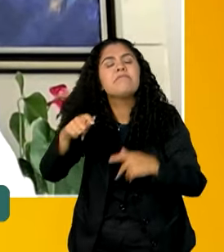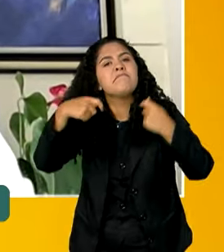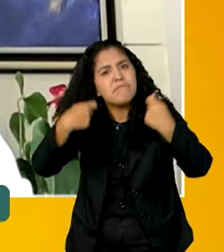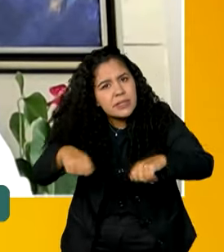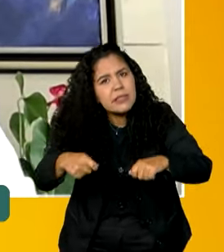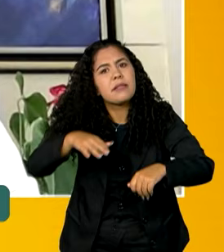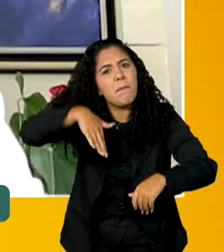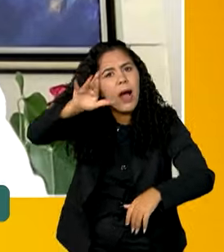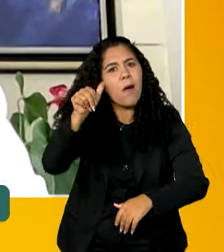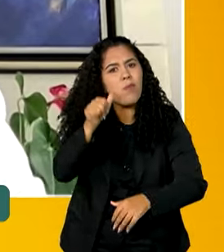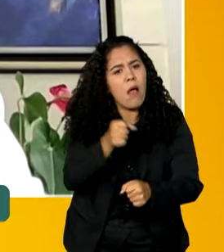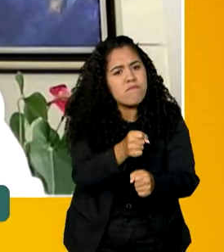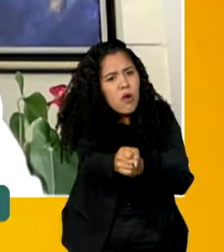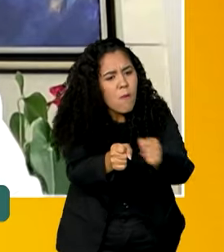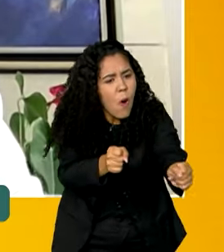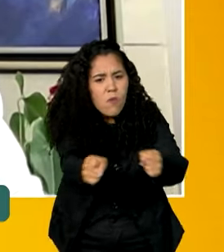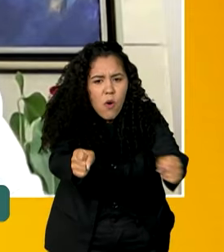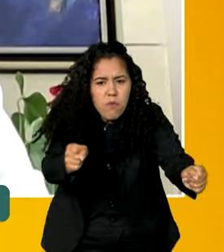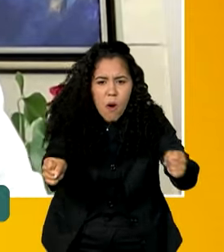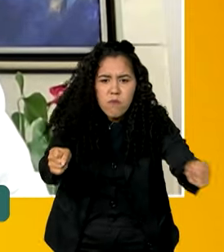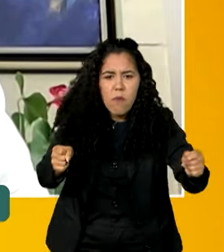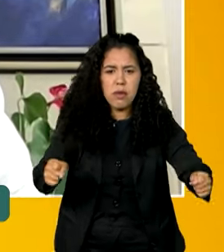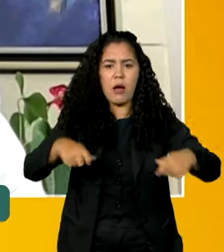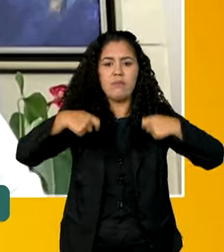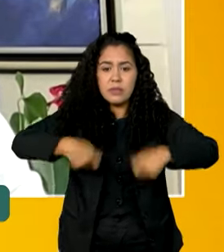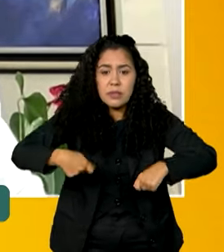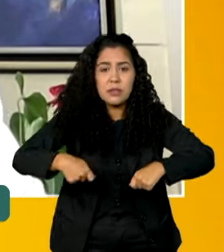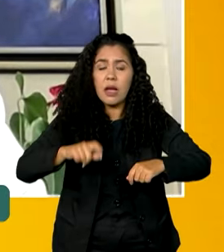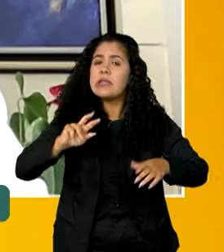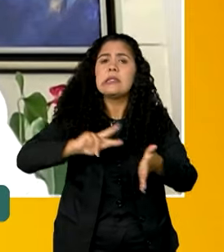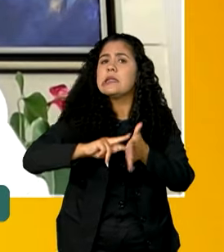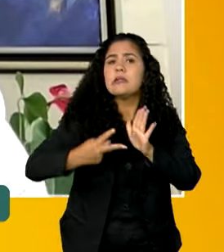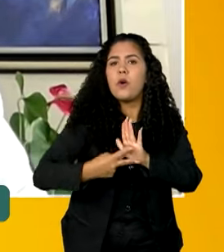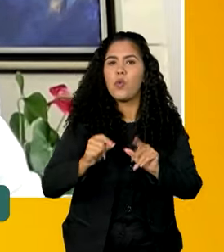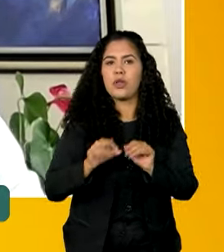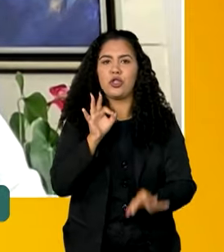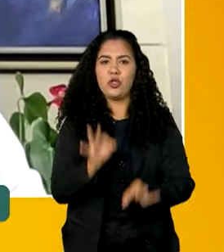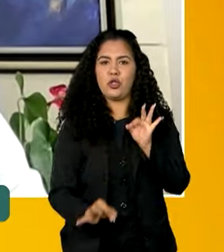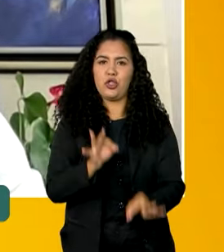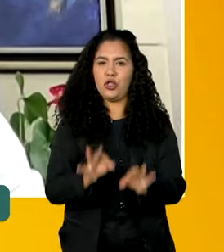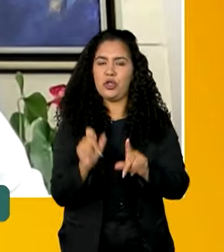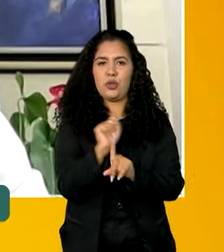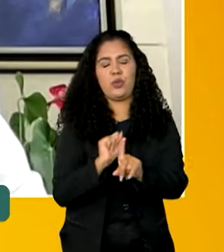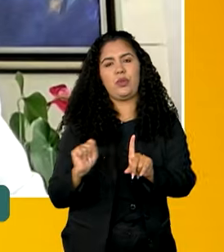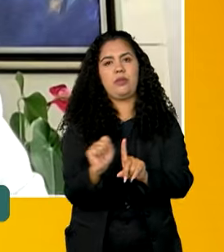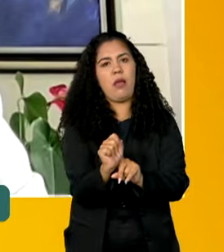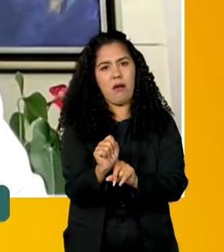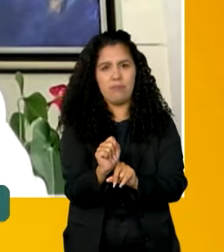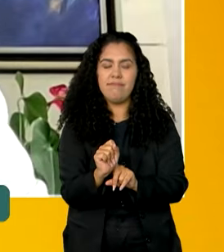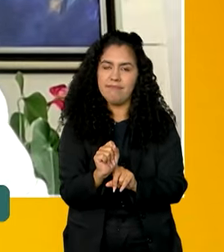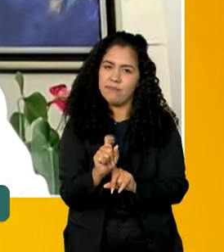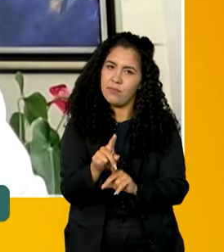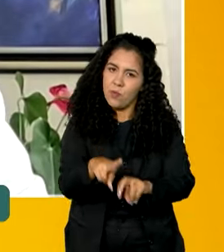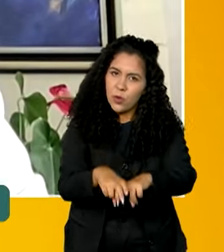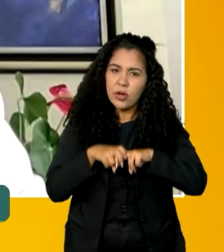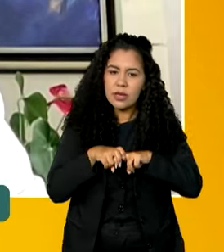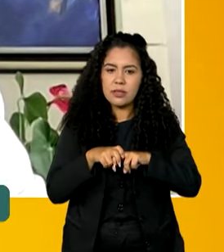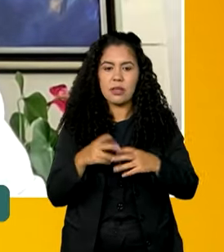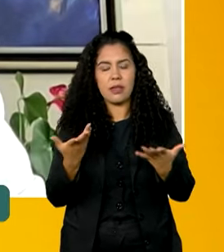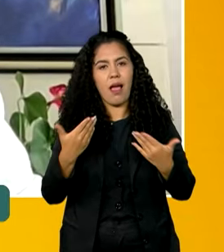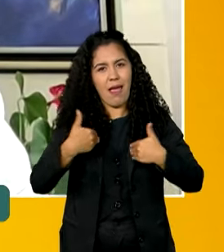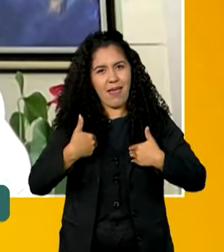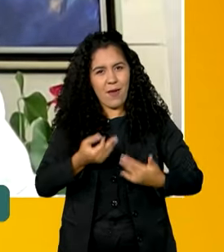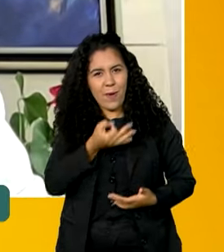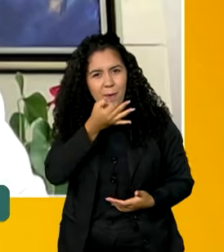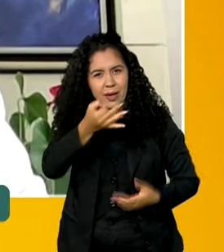porque é a justiça social. Se trata de justiça social. Eu comentei